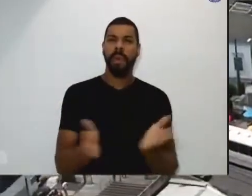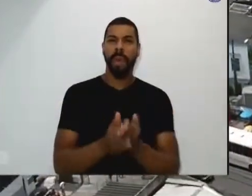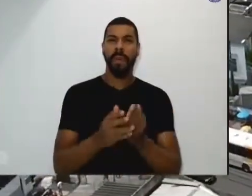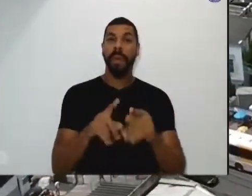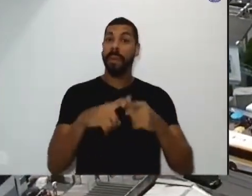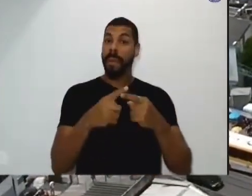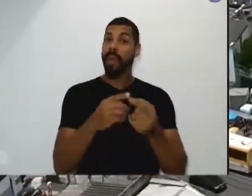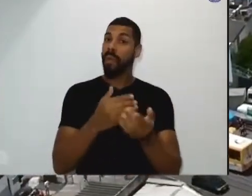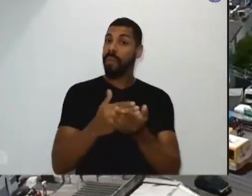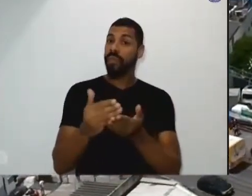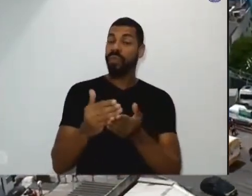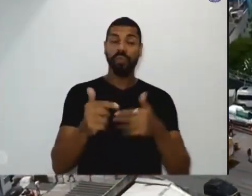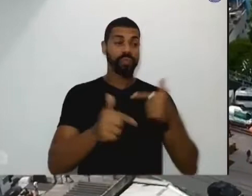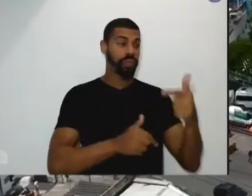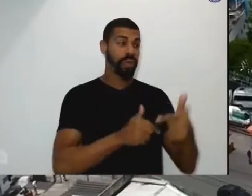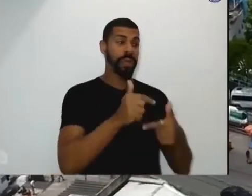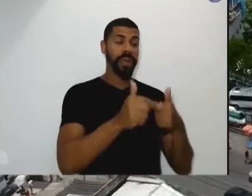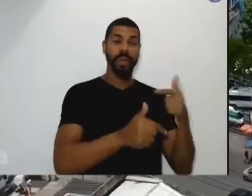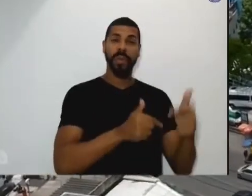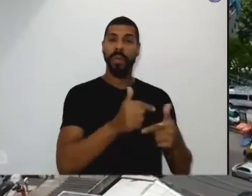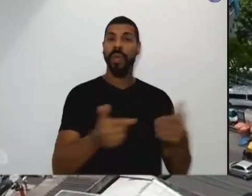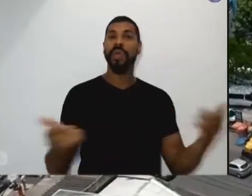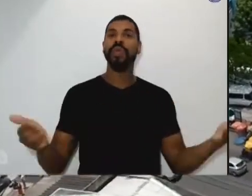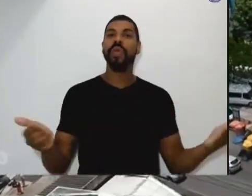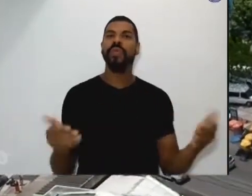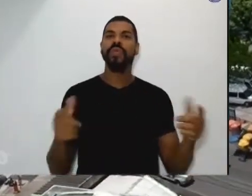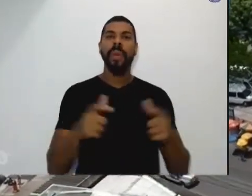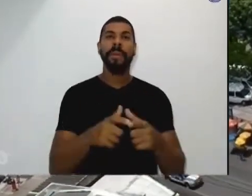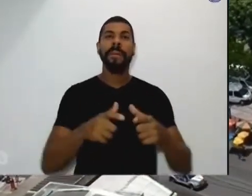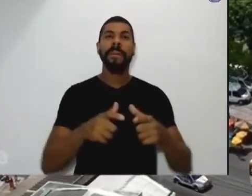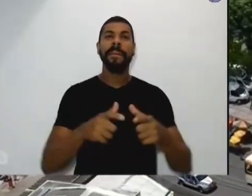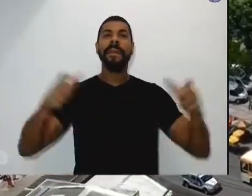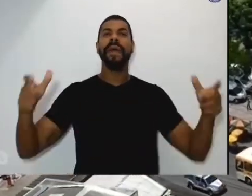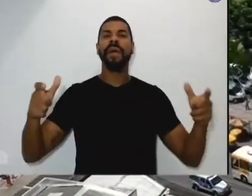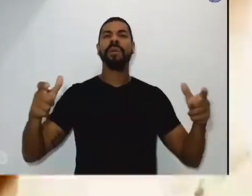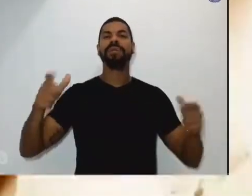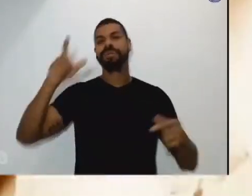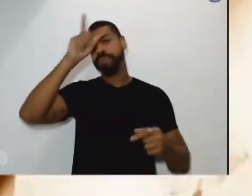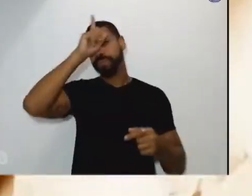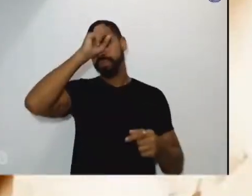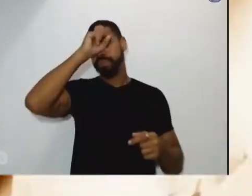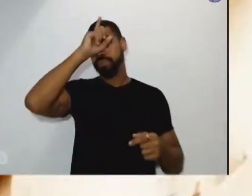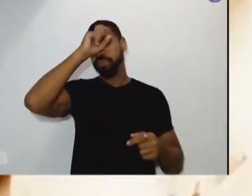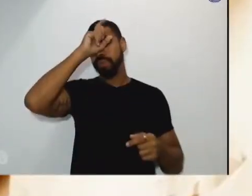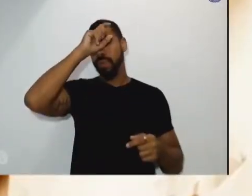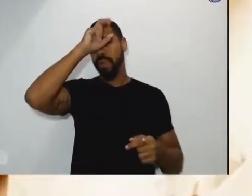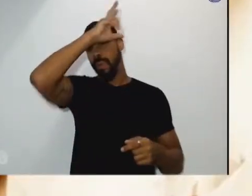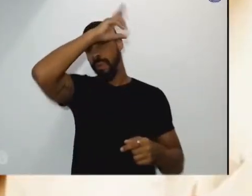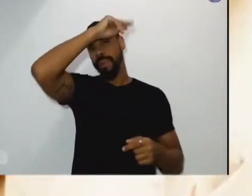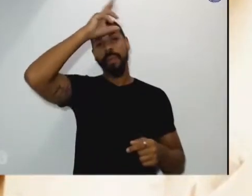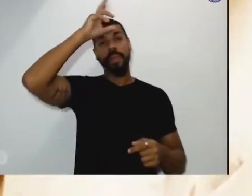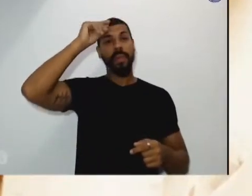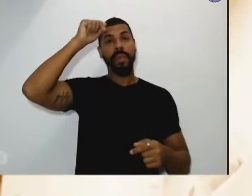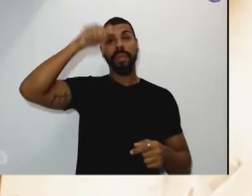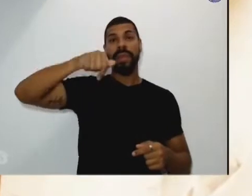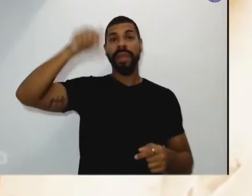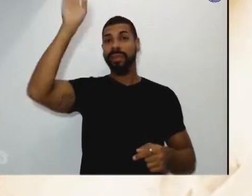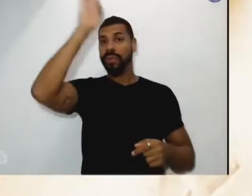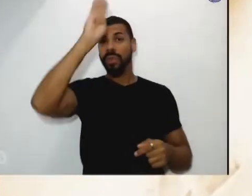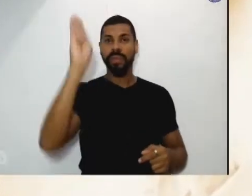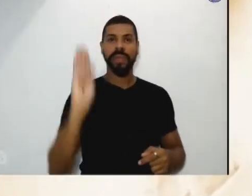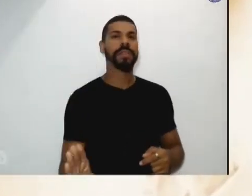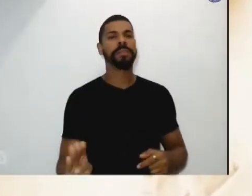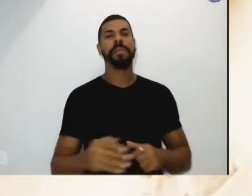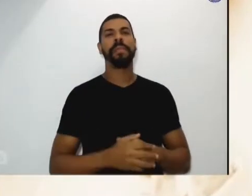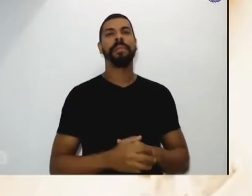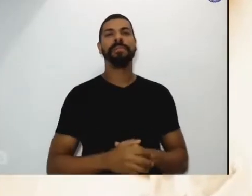que hoje possuem um dos maiores hospitais públicos do Brasil. Foi com alegre surpresa que eu recebi a